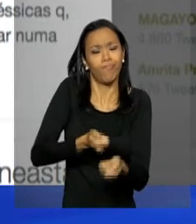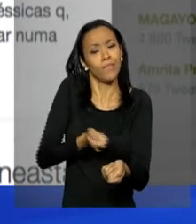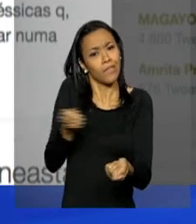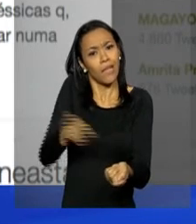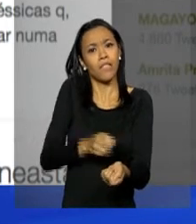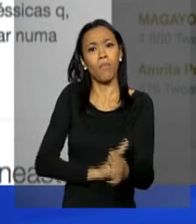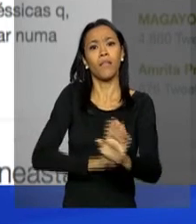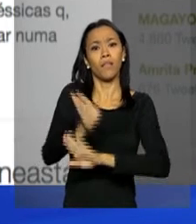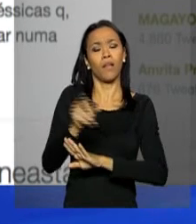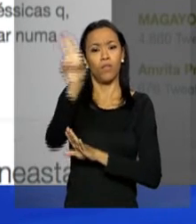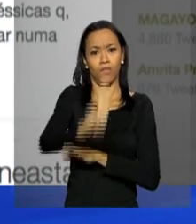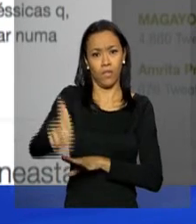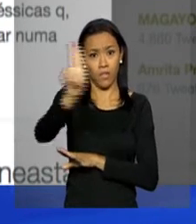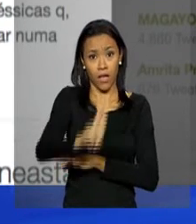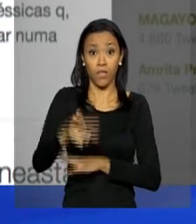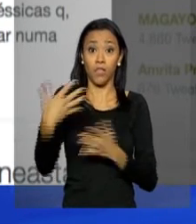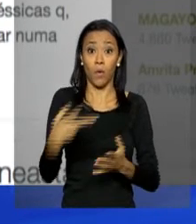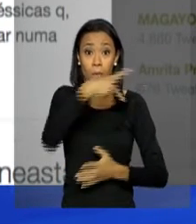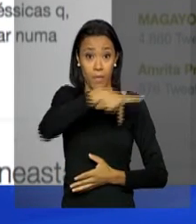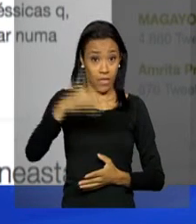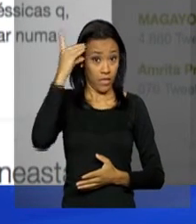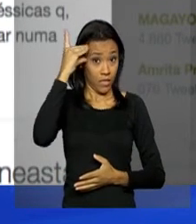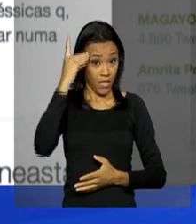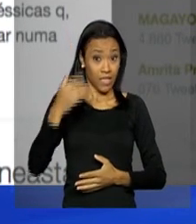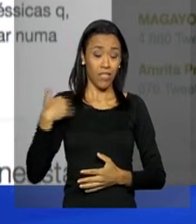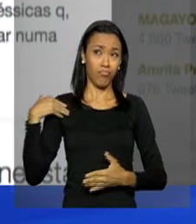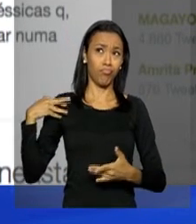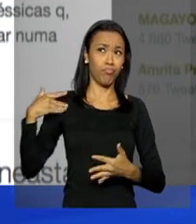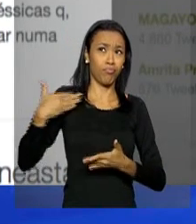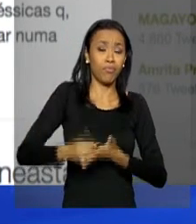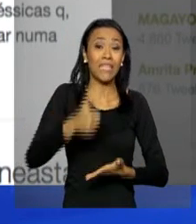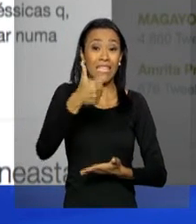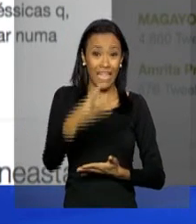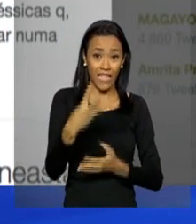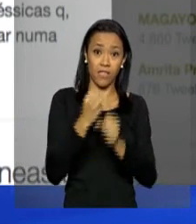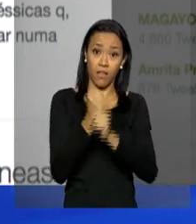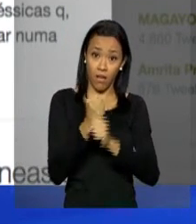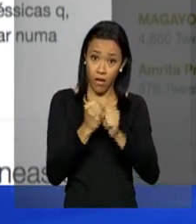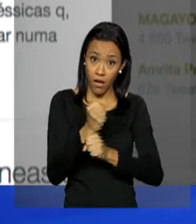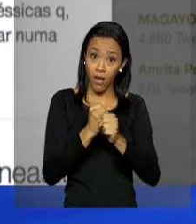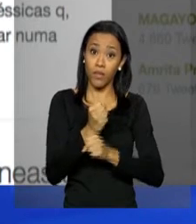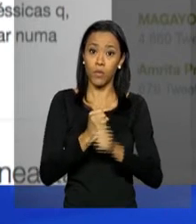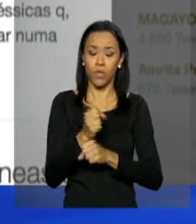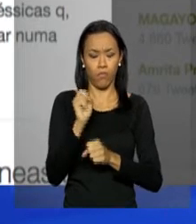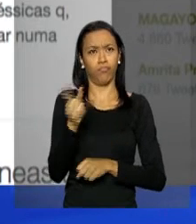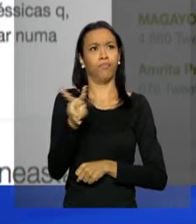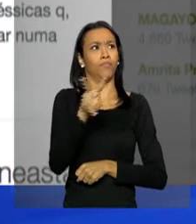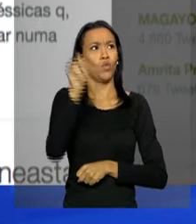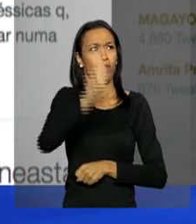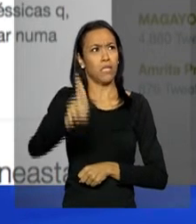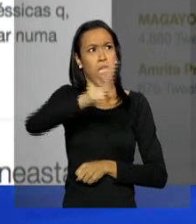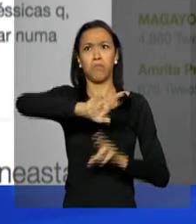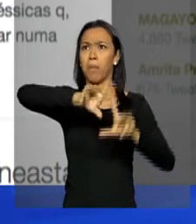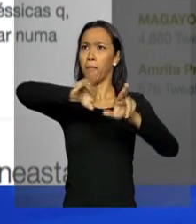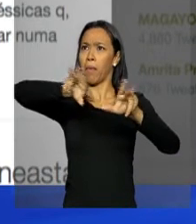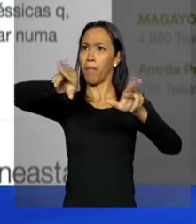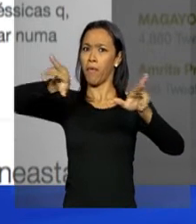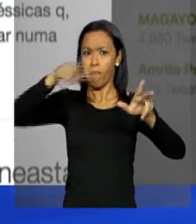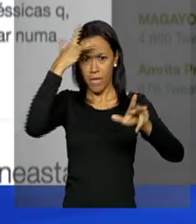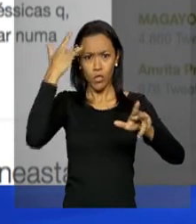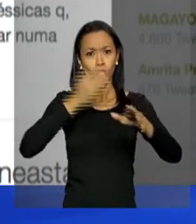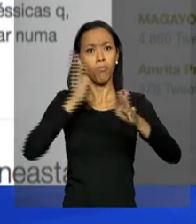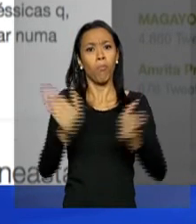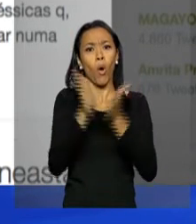superior. Para a presidenta, de 13 anos para cá, a cara das universidades mudou e hoje está mais plural,